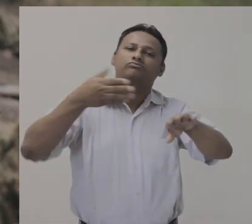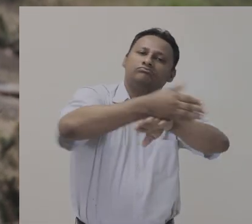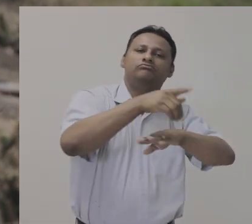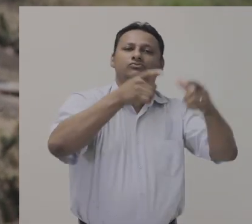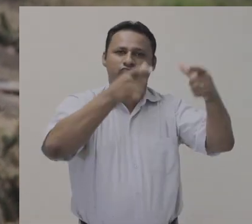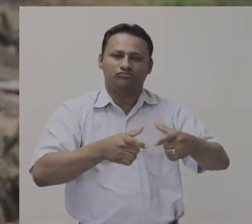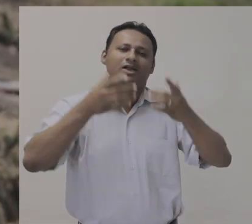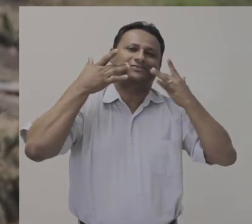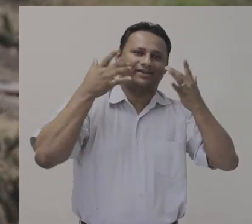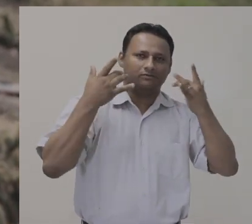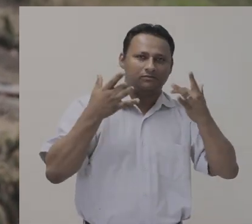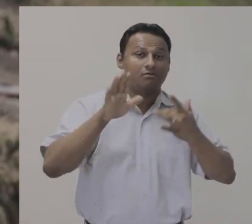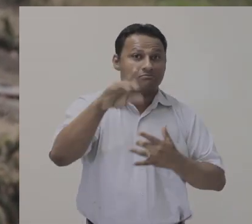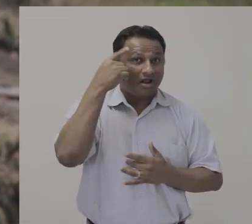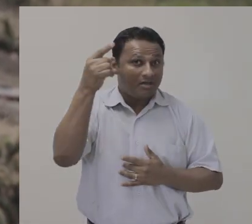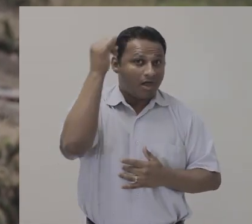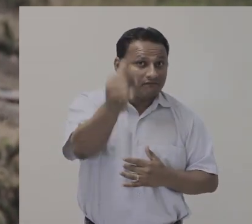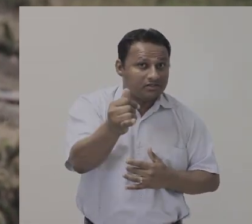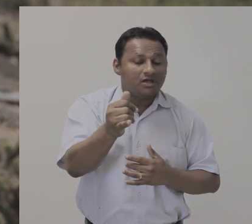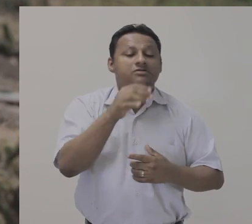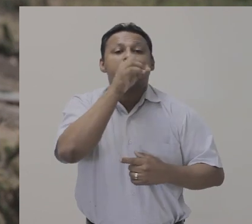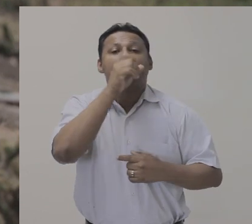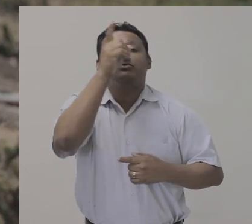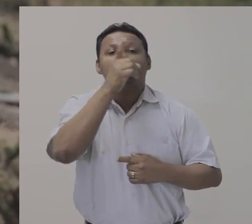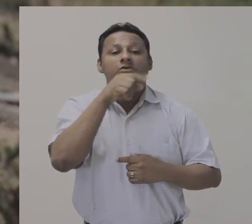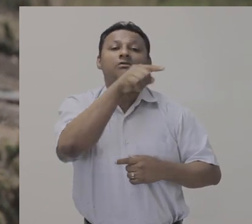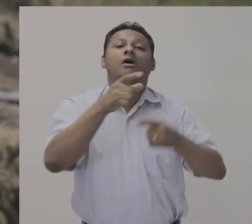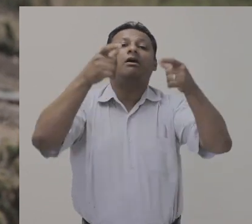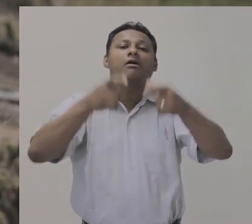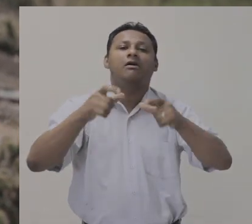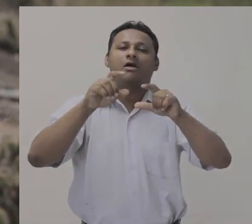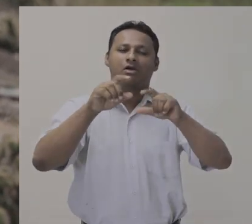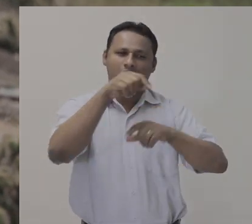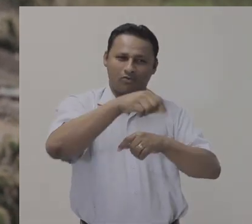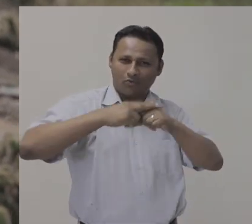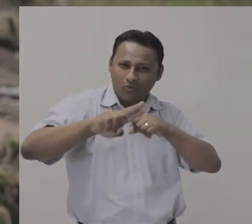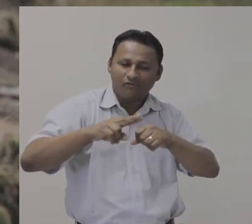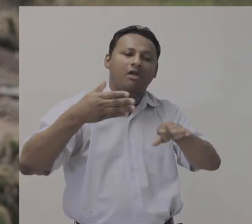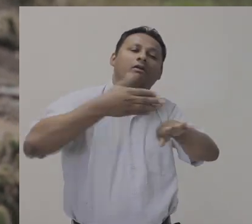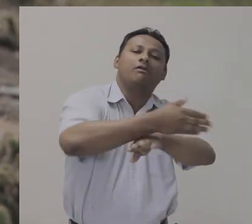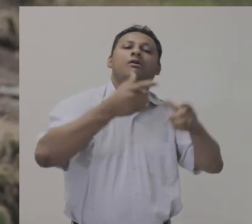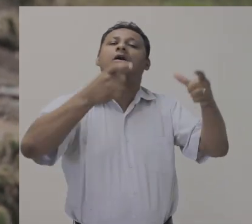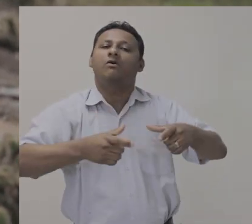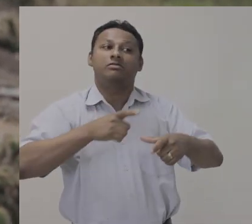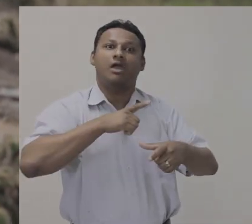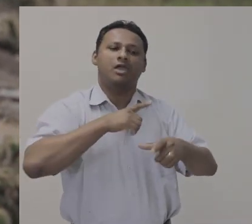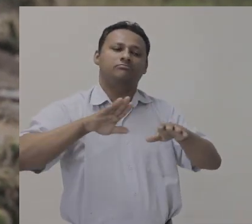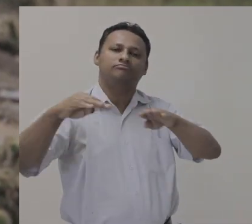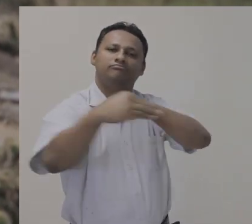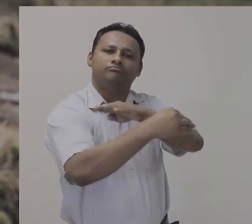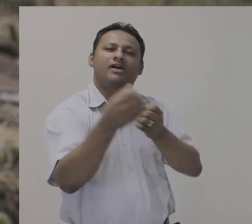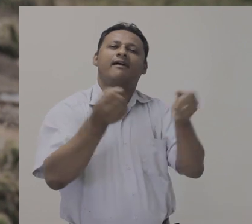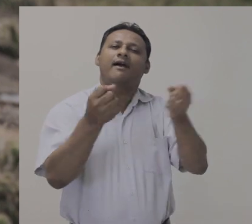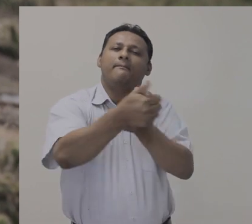teatro. E só lembrando que se você frequenta a UFES à noite ou aos fins de semana, o acesso deve ser feito pela Portaria